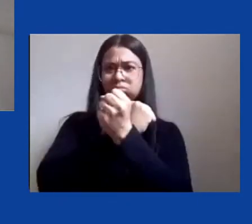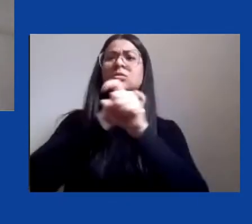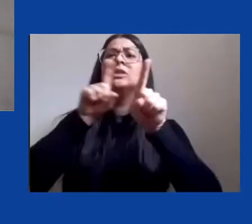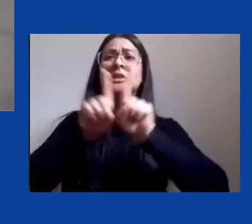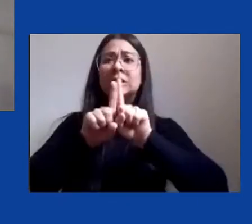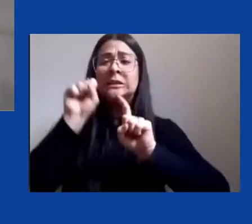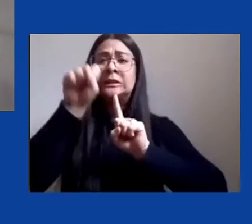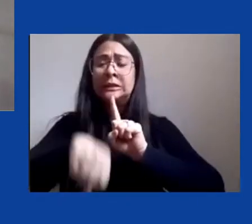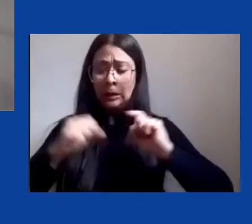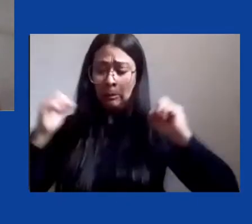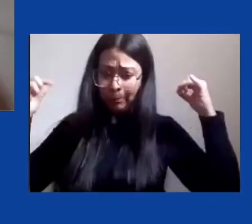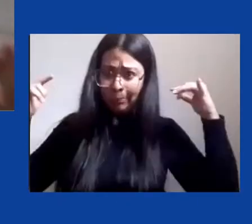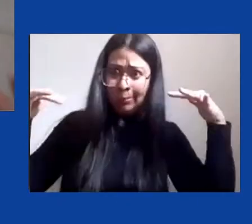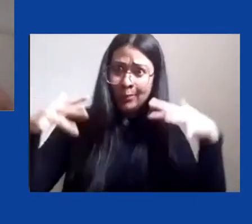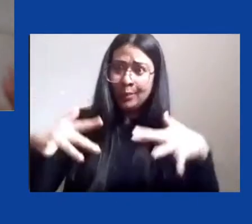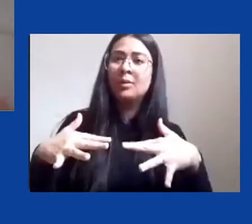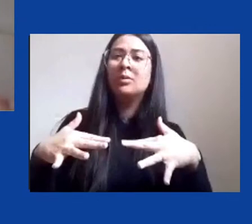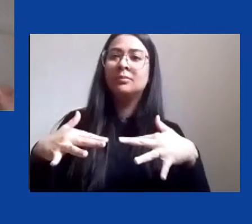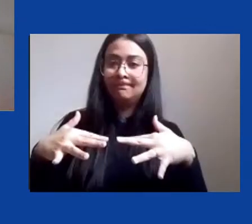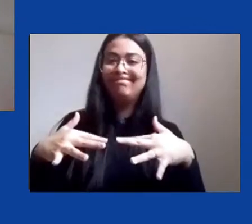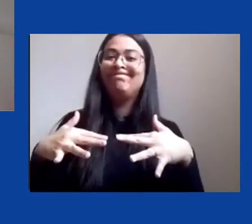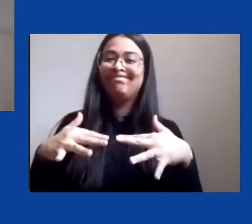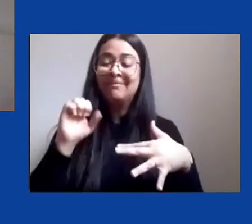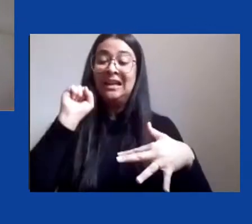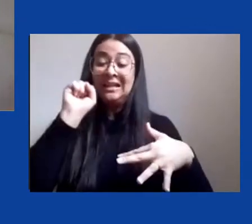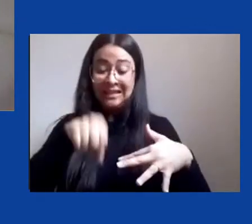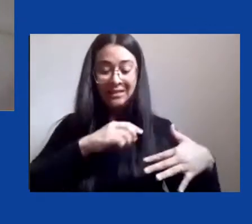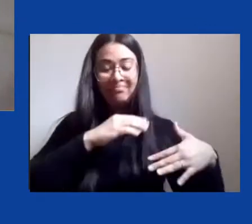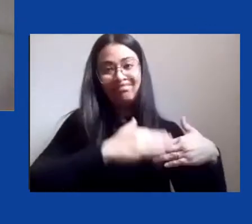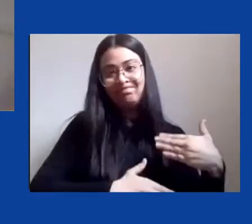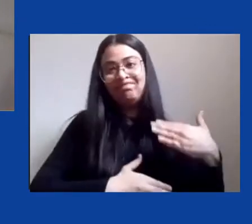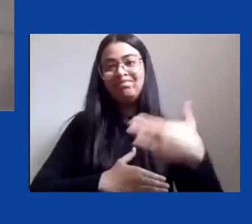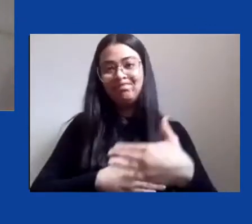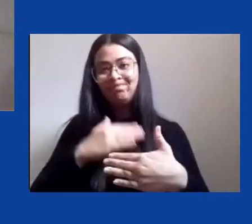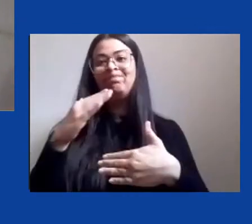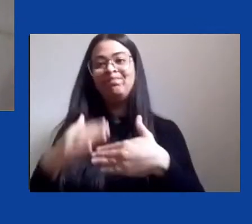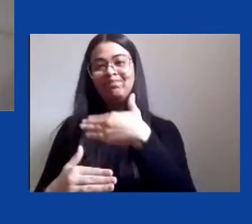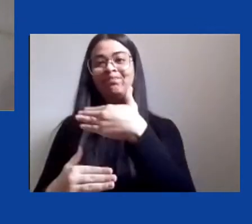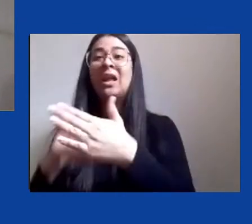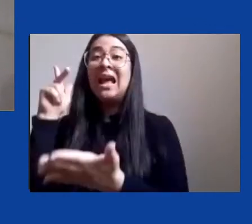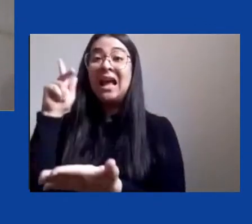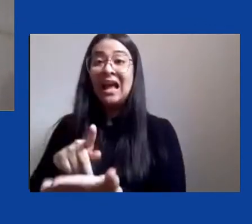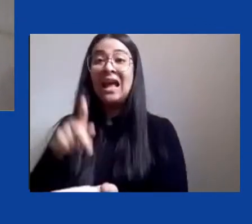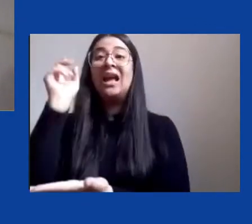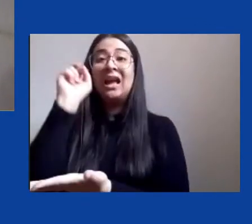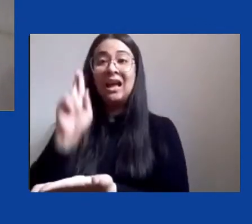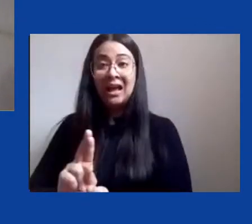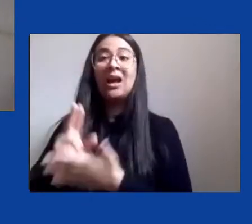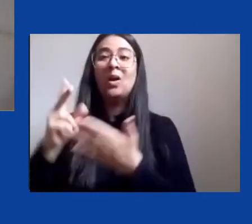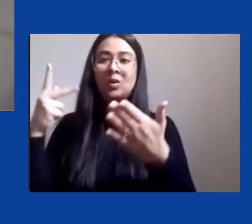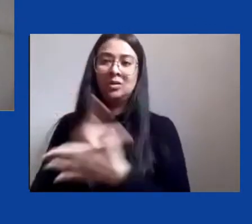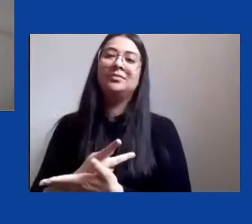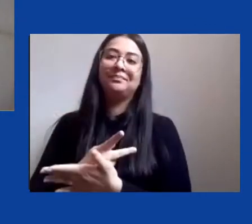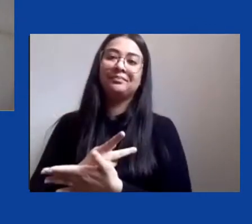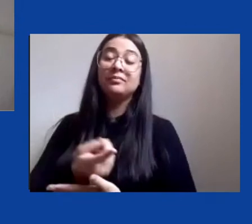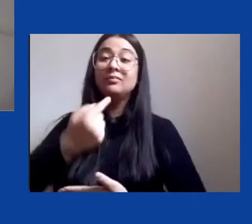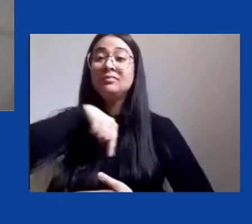integração então nós passamos por esses vários estágios nós precisamos compreender que aquele